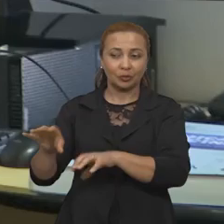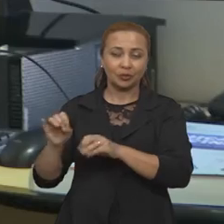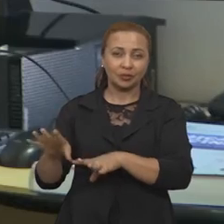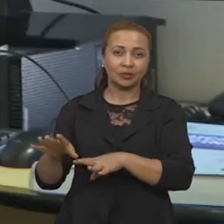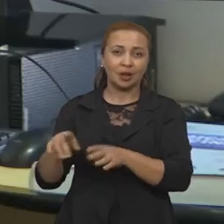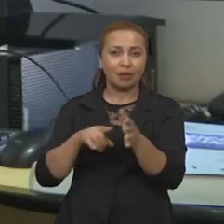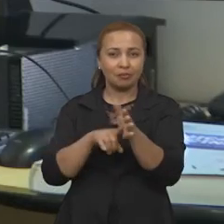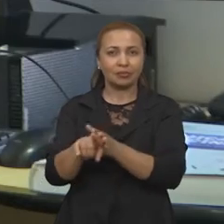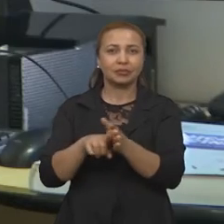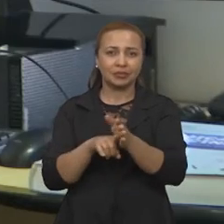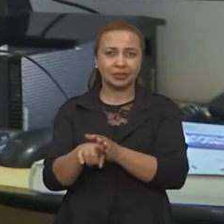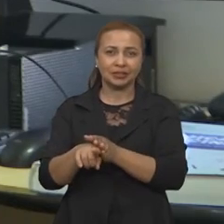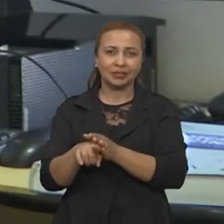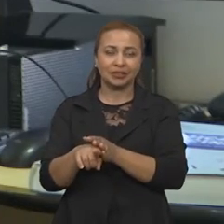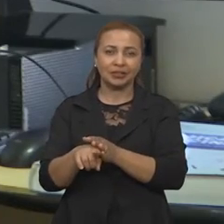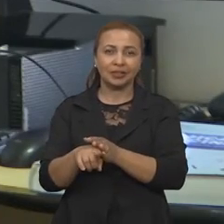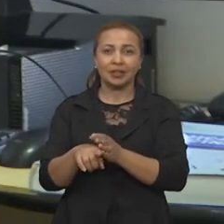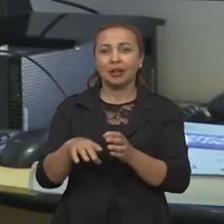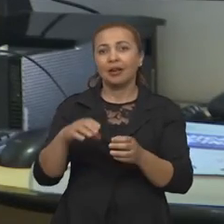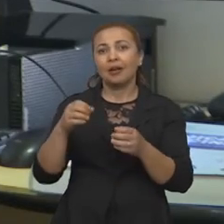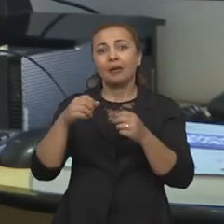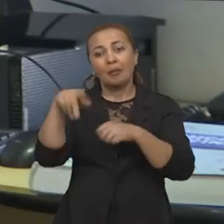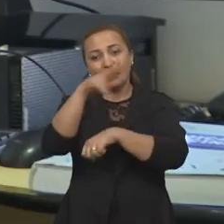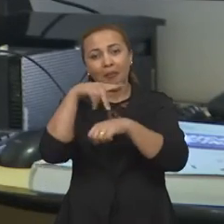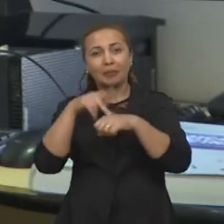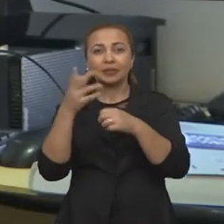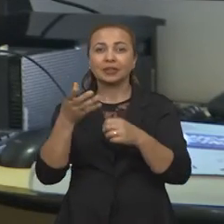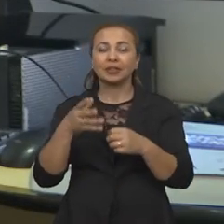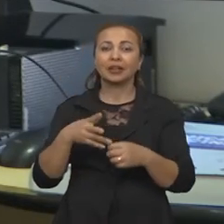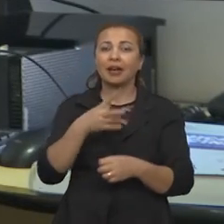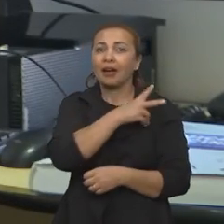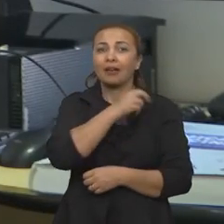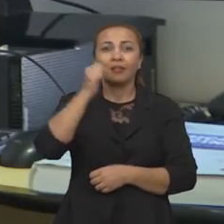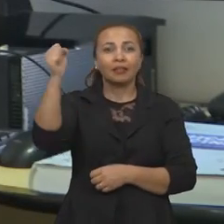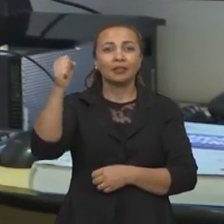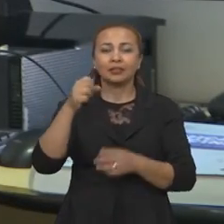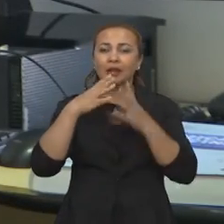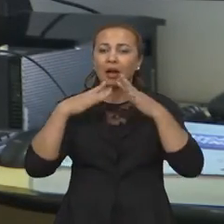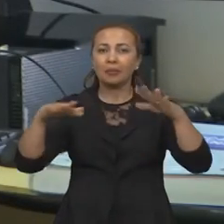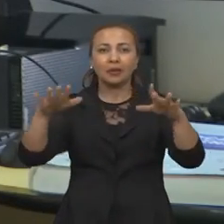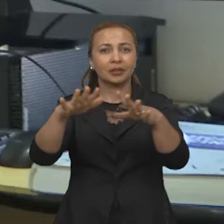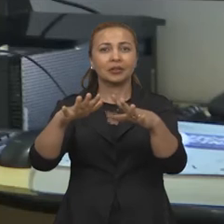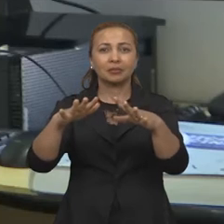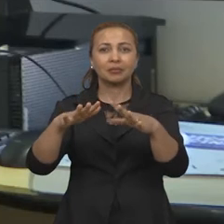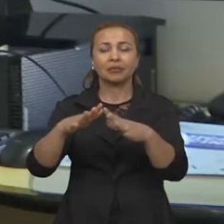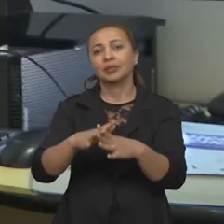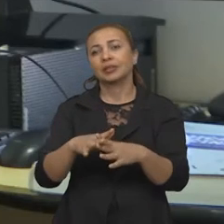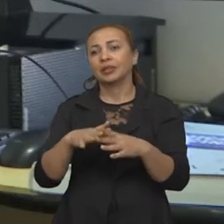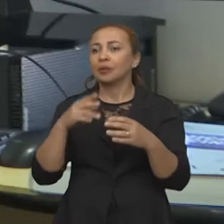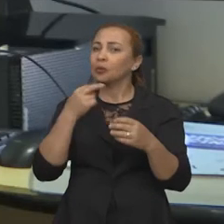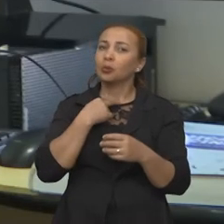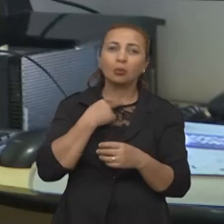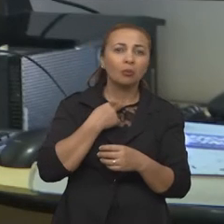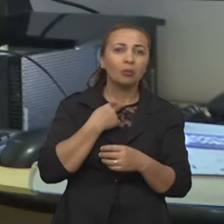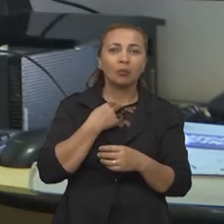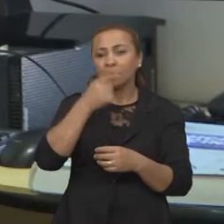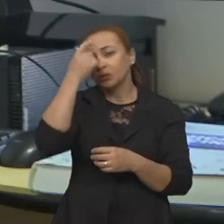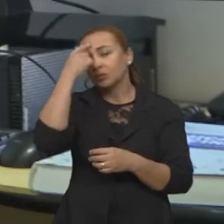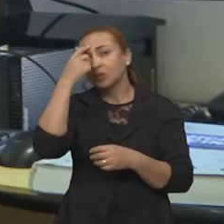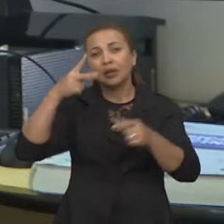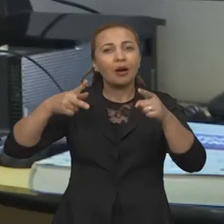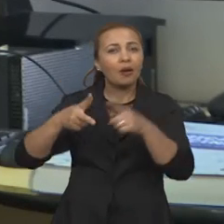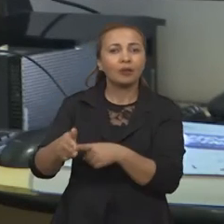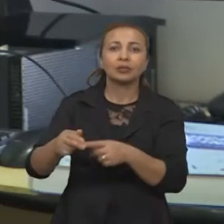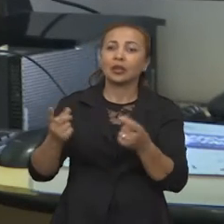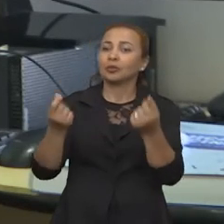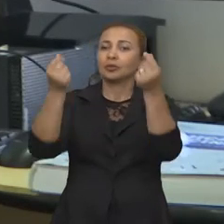Que isso não... Num país que quer vencer uma pandemia ou quer crescer economicamente, não se deve pensar em cortes nem pesquisa.